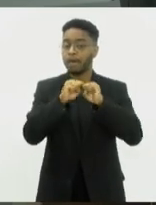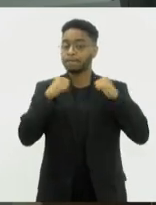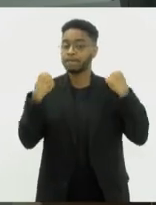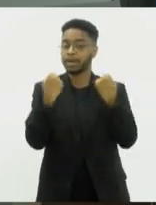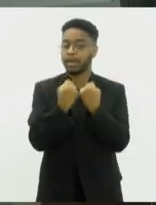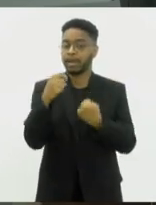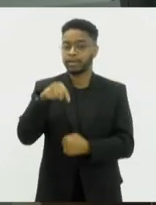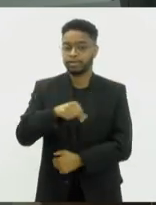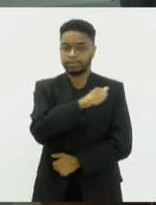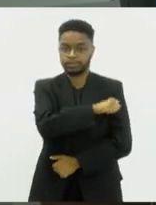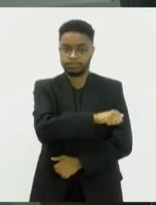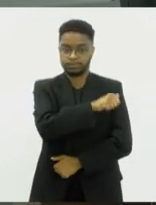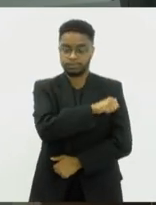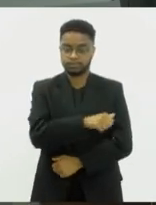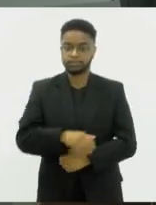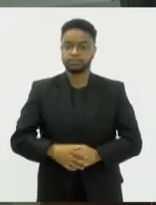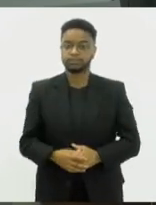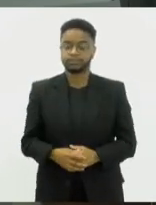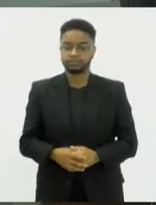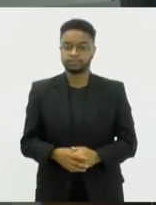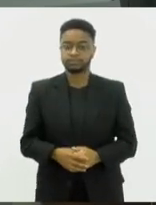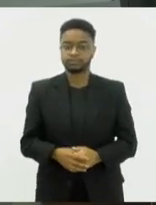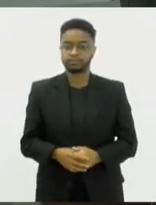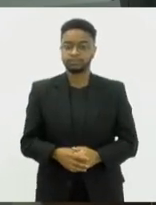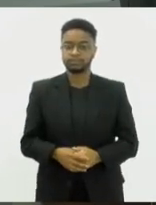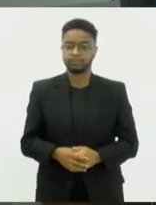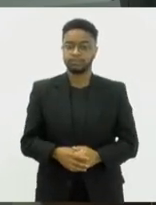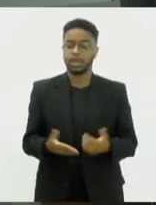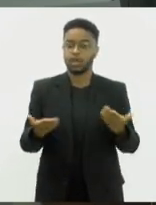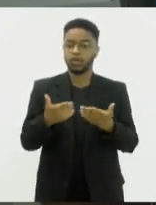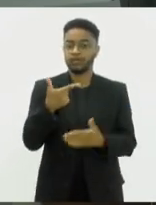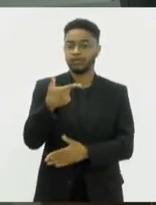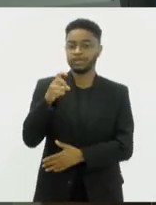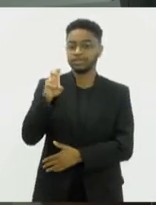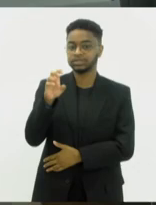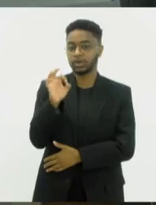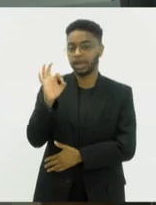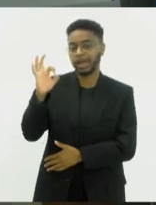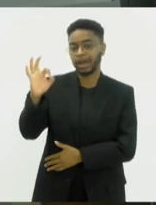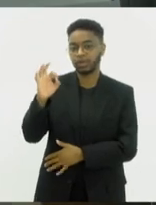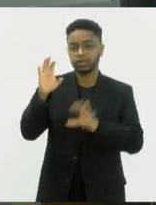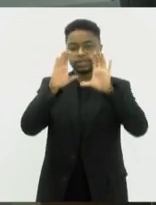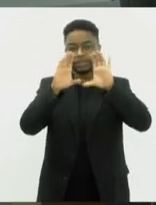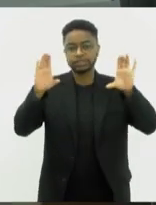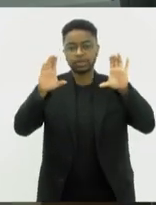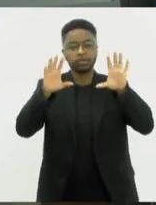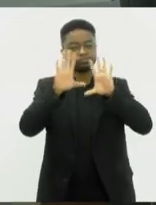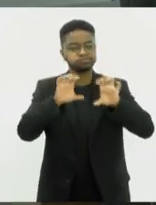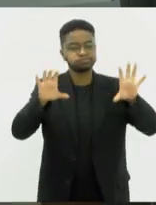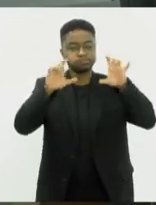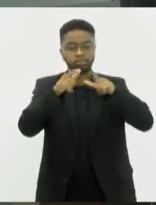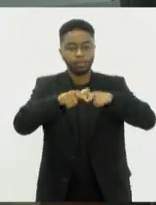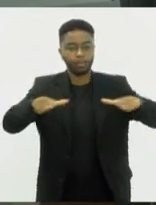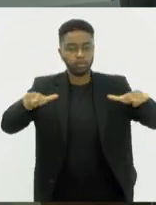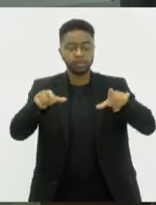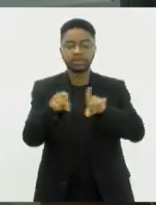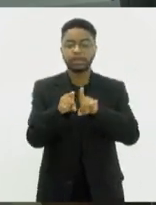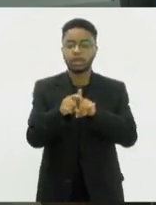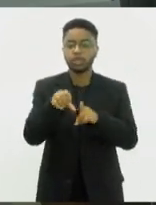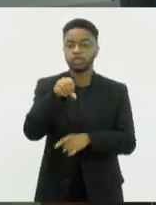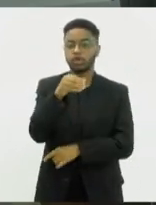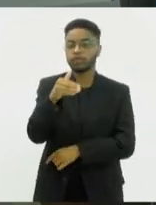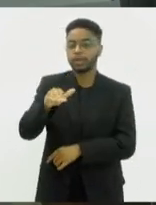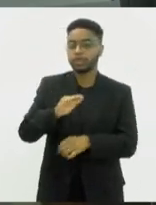aqui no Rio de Janeiro, nesse momento, 25 graus, céu limpo. E logo mais, às 9h30 da